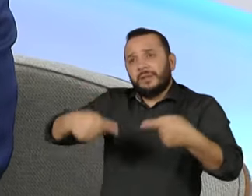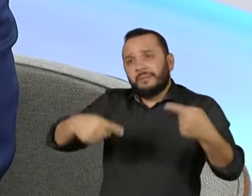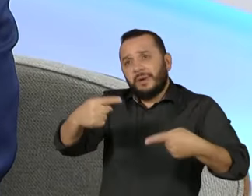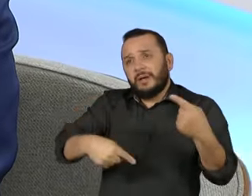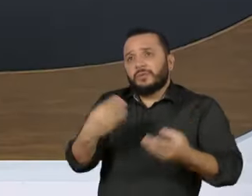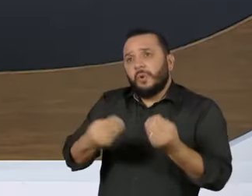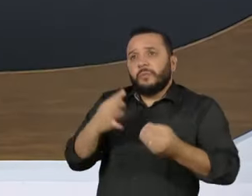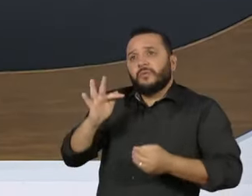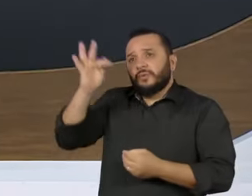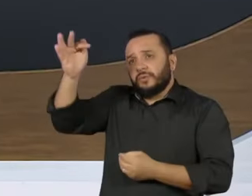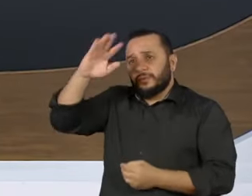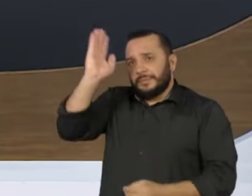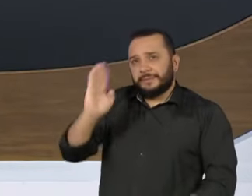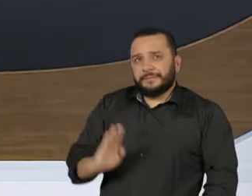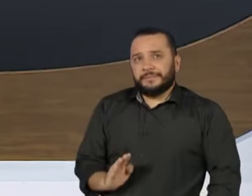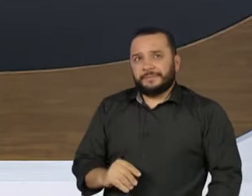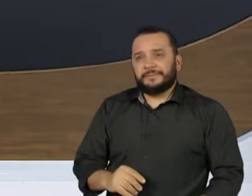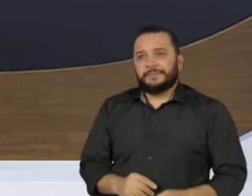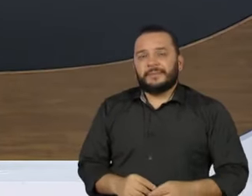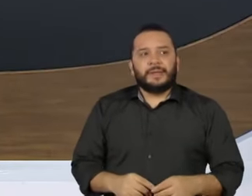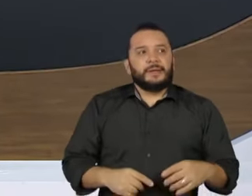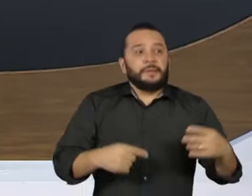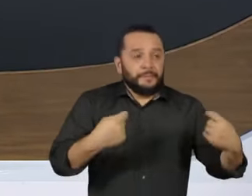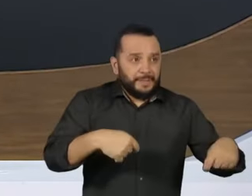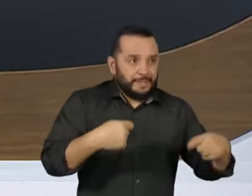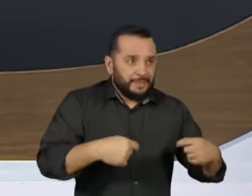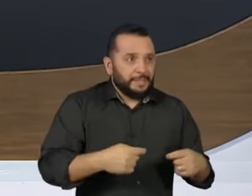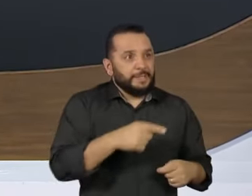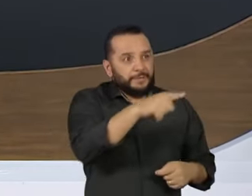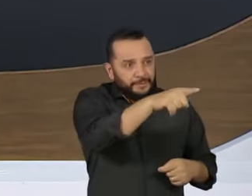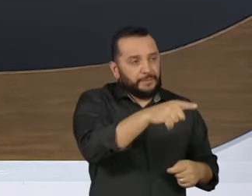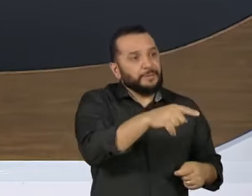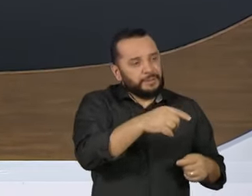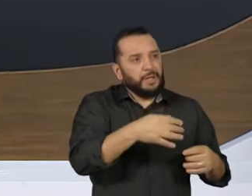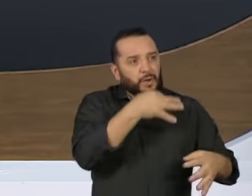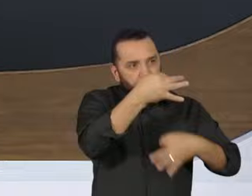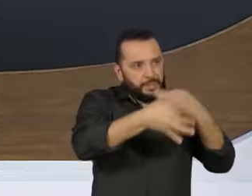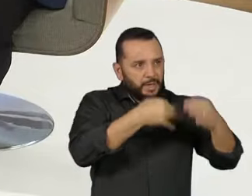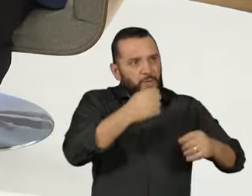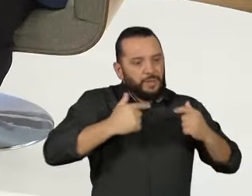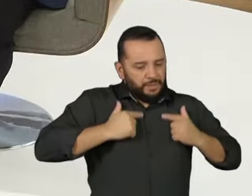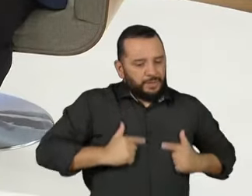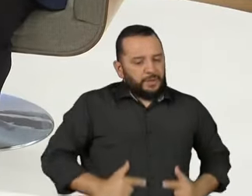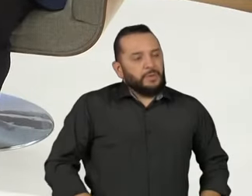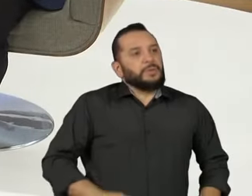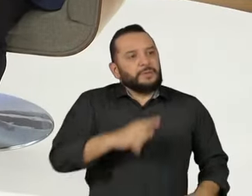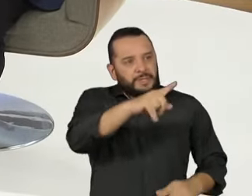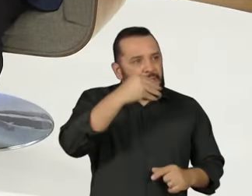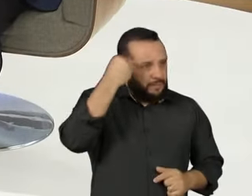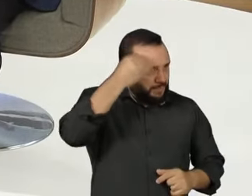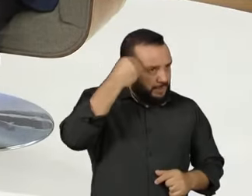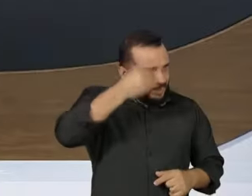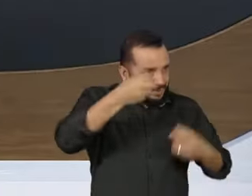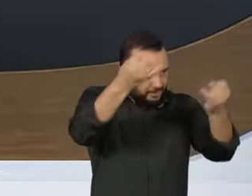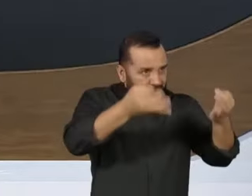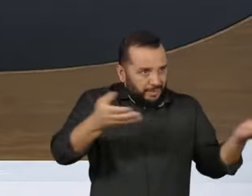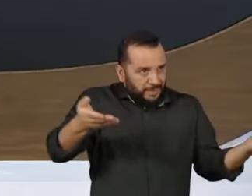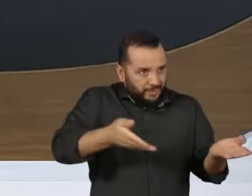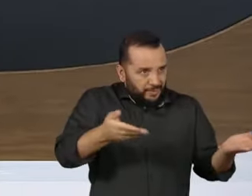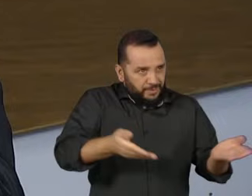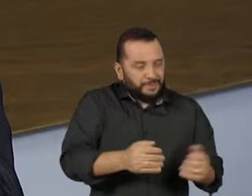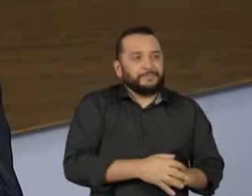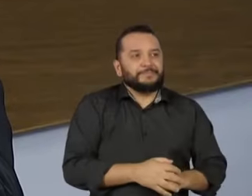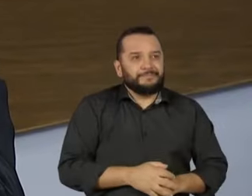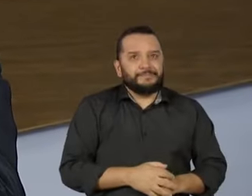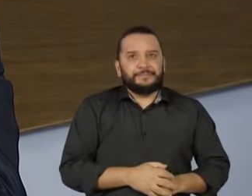país. Por isso que é bom ouvir alguém que não está disputando diretamente a eleição e tem todo esse background para a gente tratar disso. Vamos fazer isso aqui hoje. Maltique, por